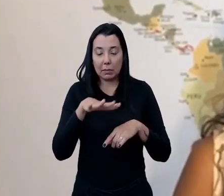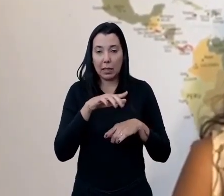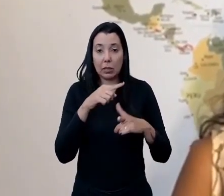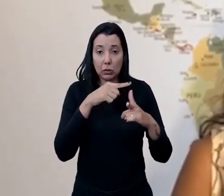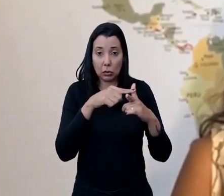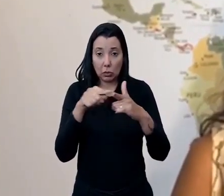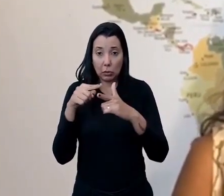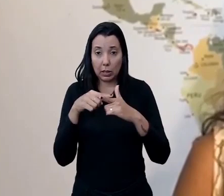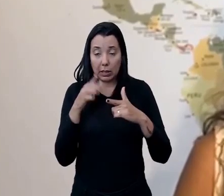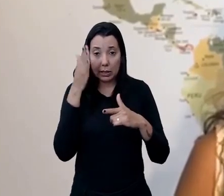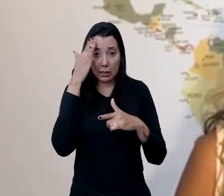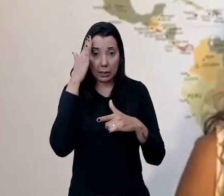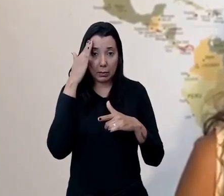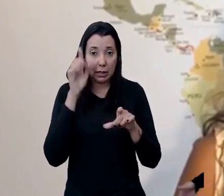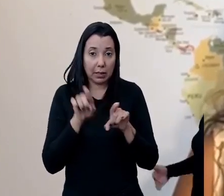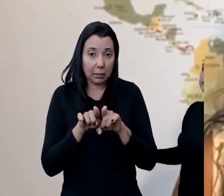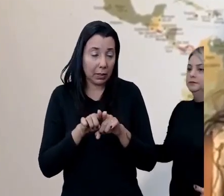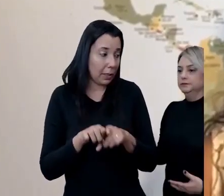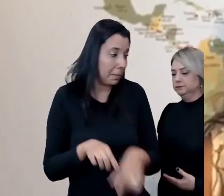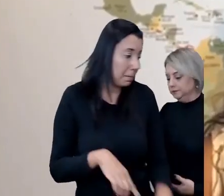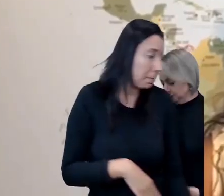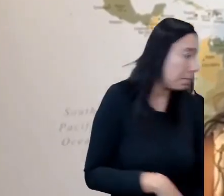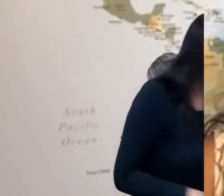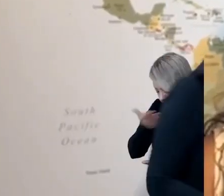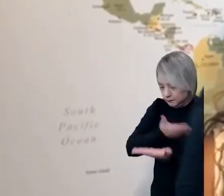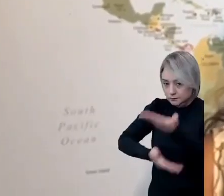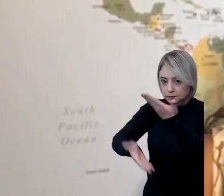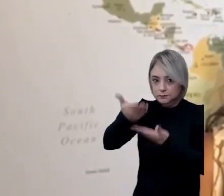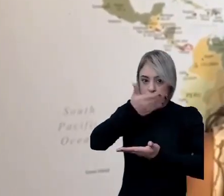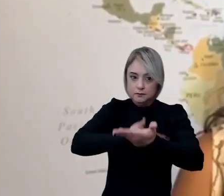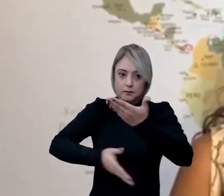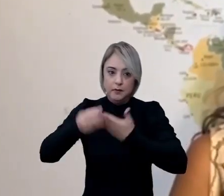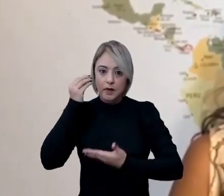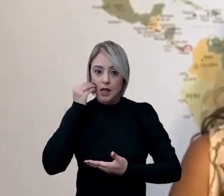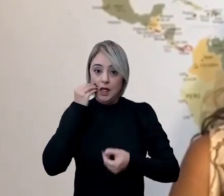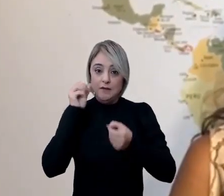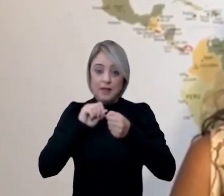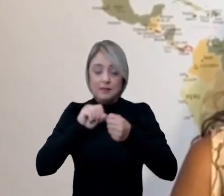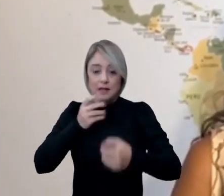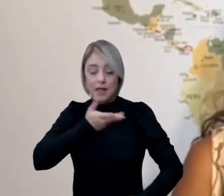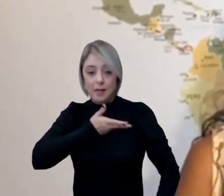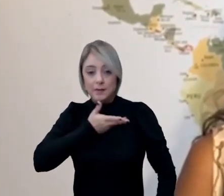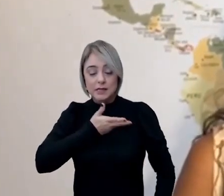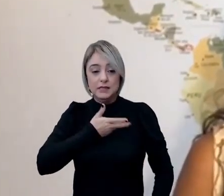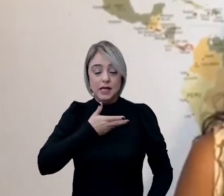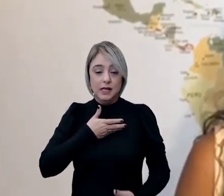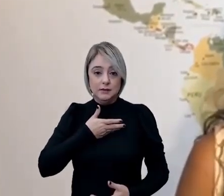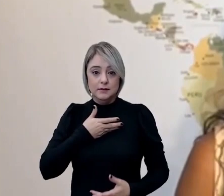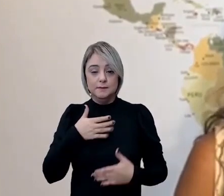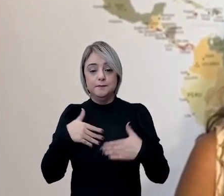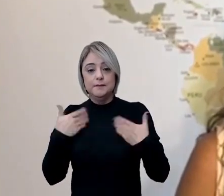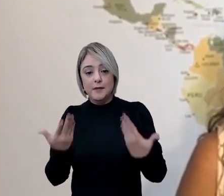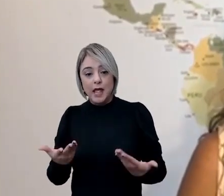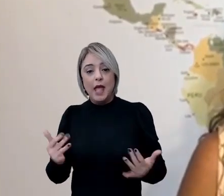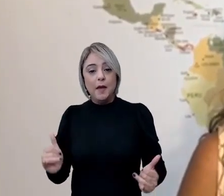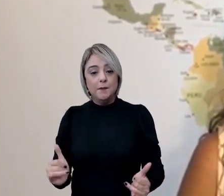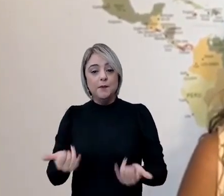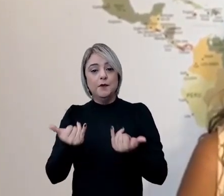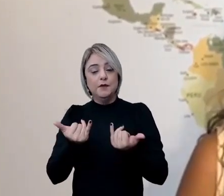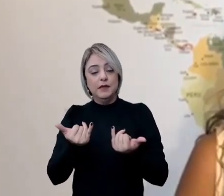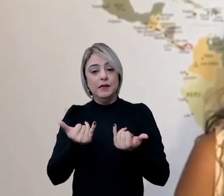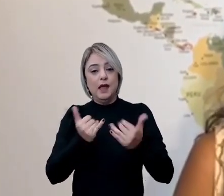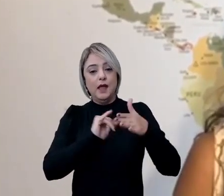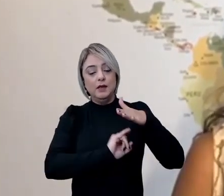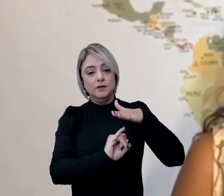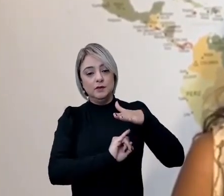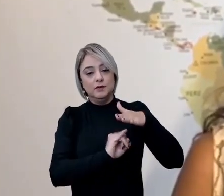compartilharem saberes, compartilharem experiências, fazer amizades. Enfim, aproveitar a instituição.